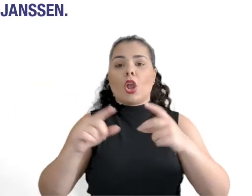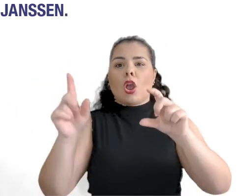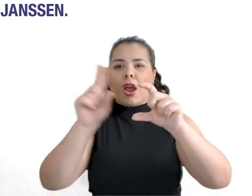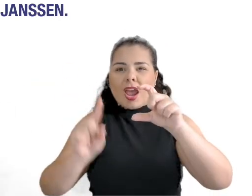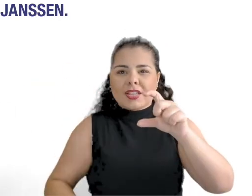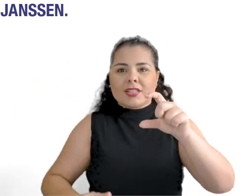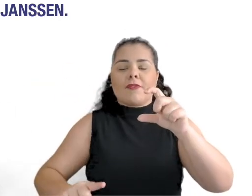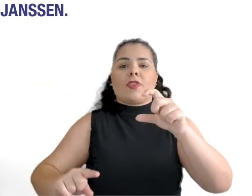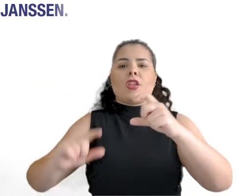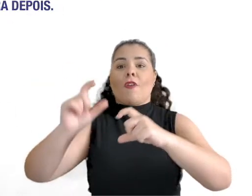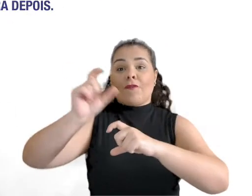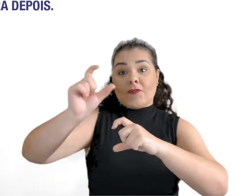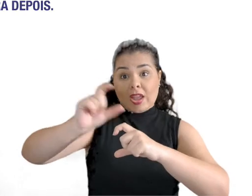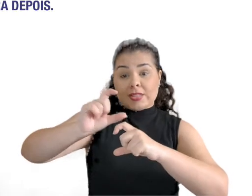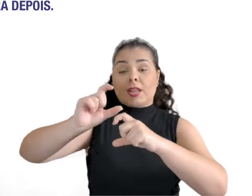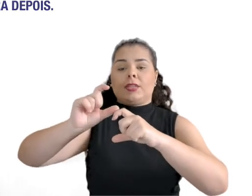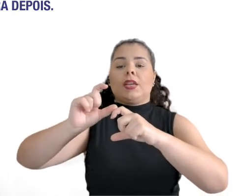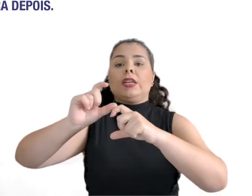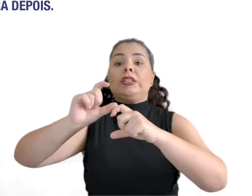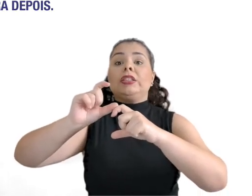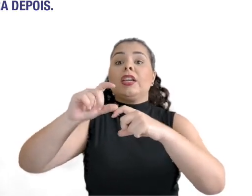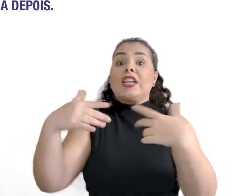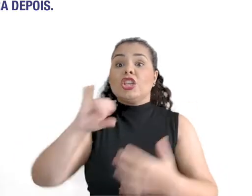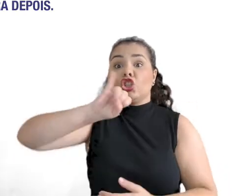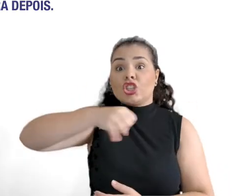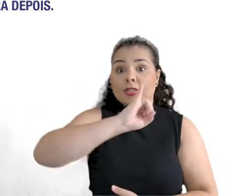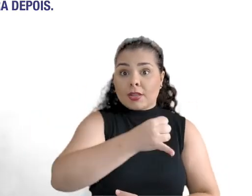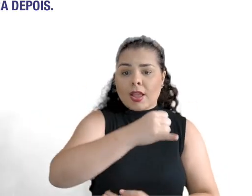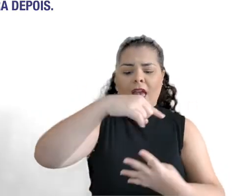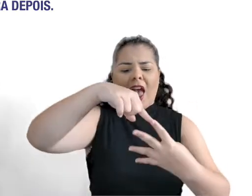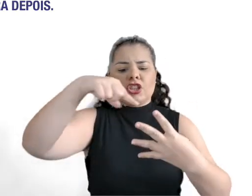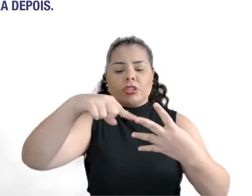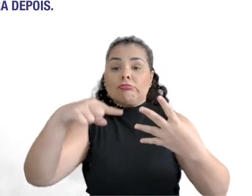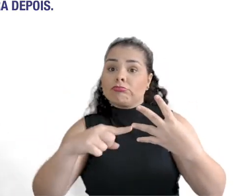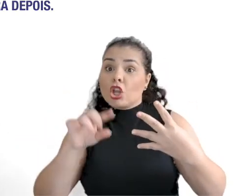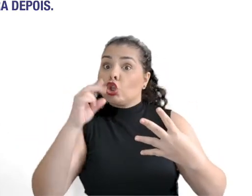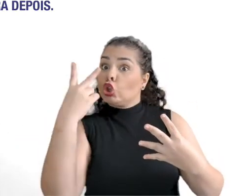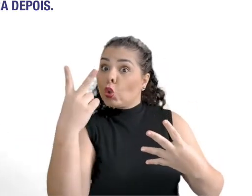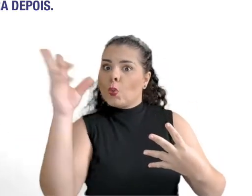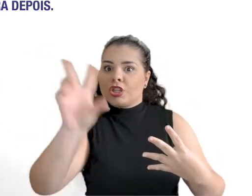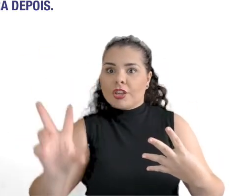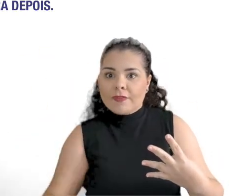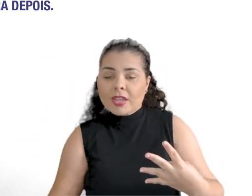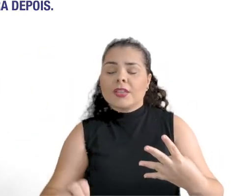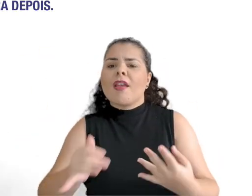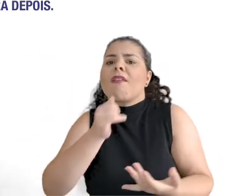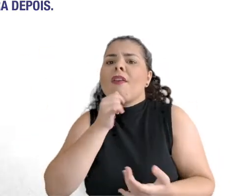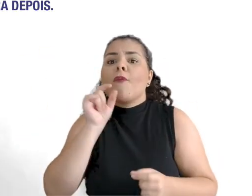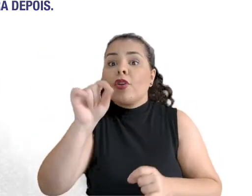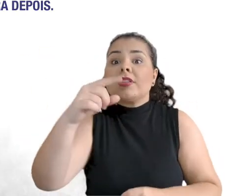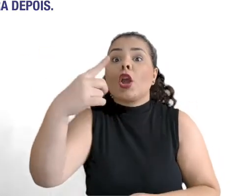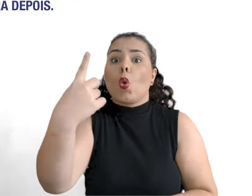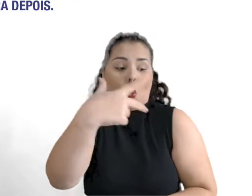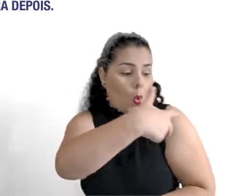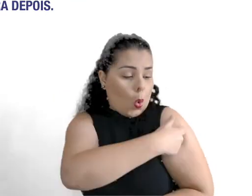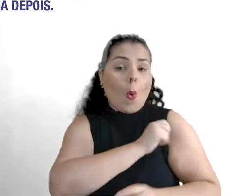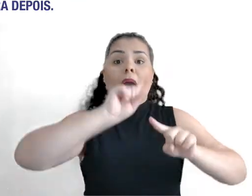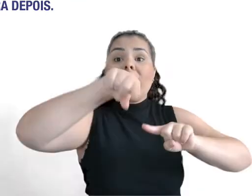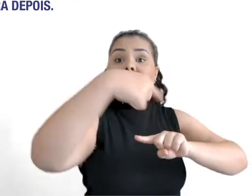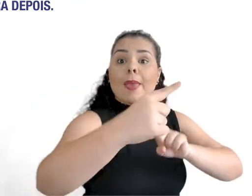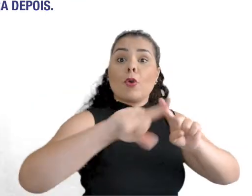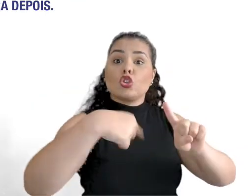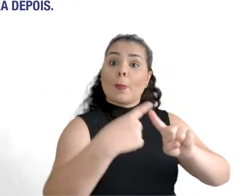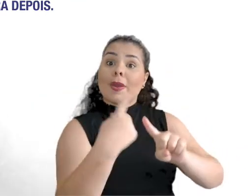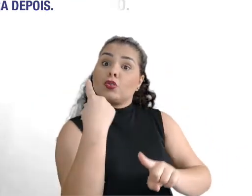AstraZeneca, Pfizer e Janssen. A Coronavac, a AstraZeneca e a Pfizer são aplicadas em duas doses. Isso quer dizer que você precisa tomar duas injeções.